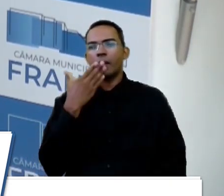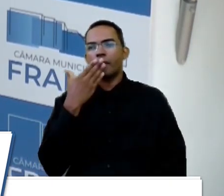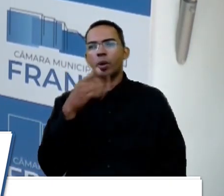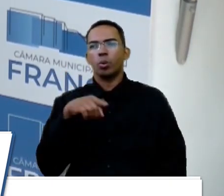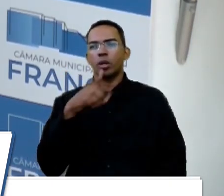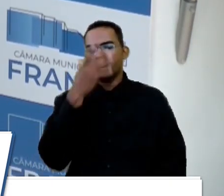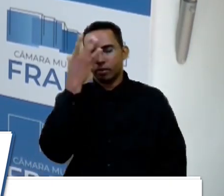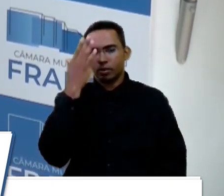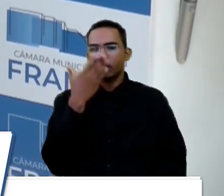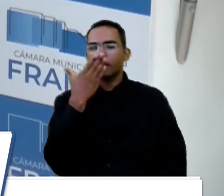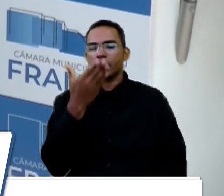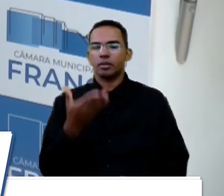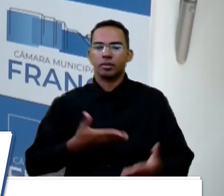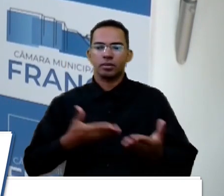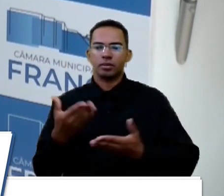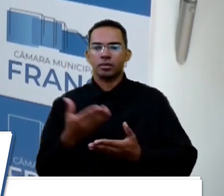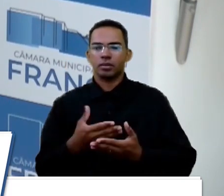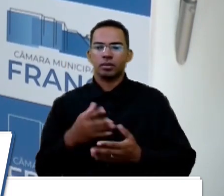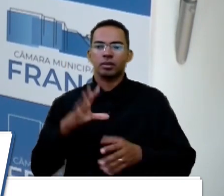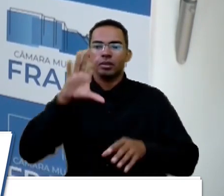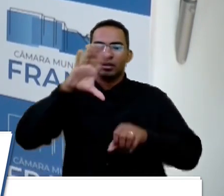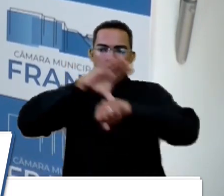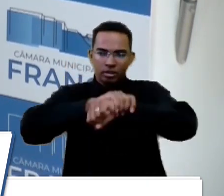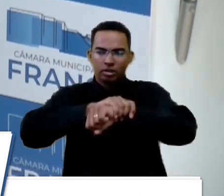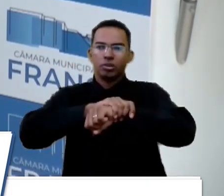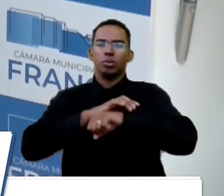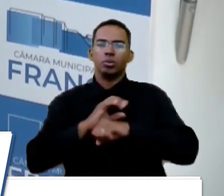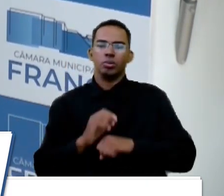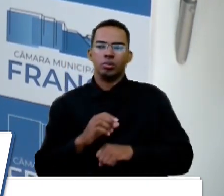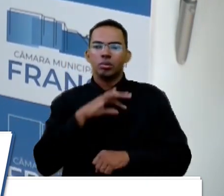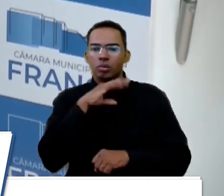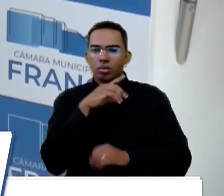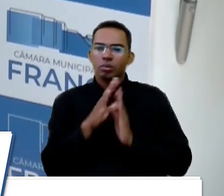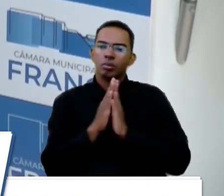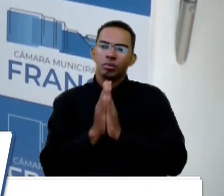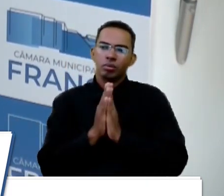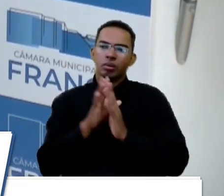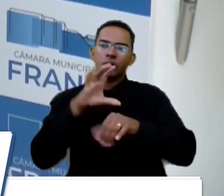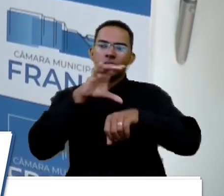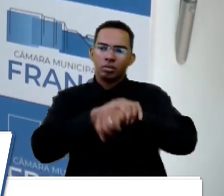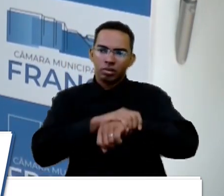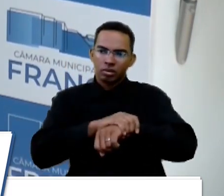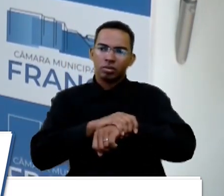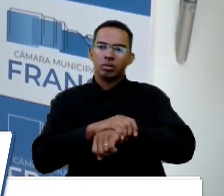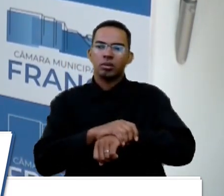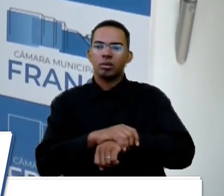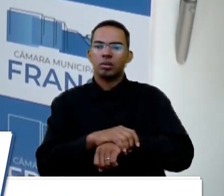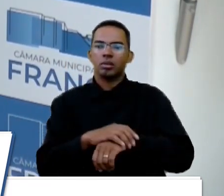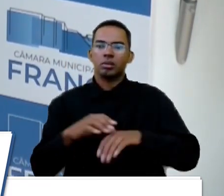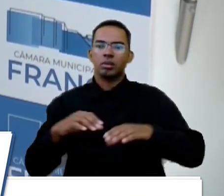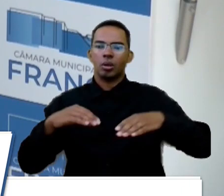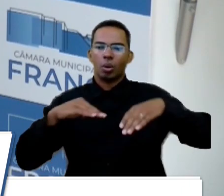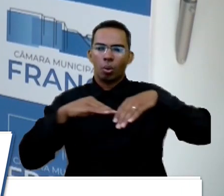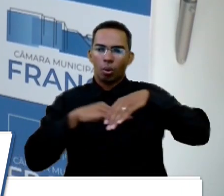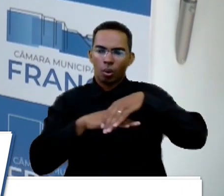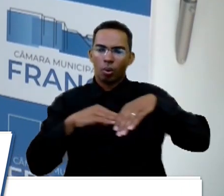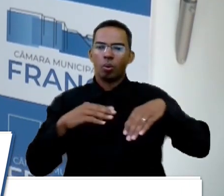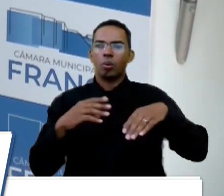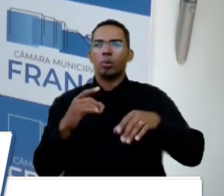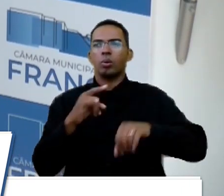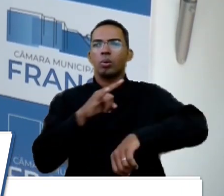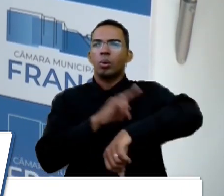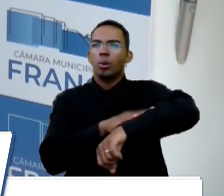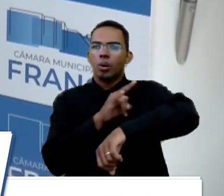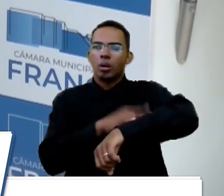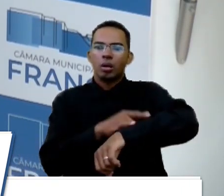que solicita o serviço? Prende o animal. Pelo amor de Deus, prende o animal, coloca na garagem, prende no banheiro,